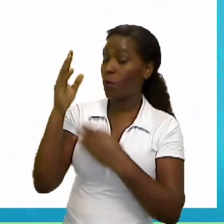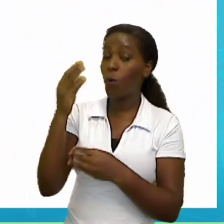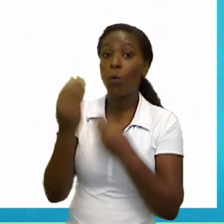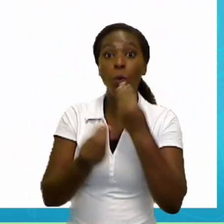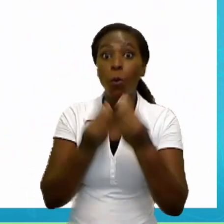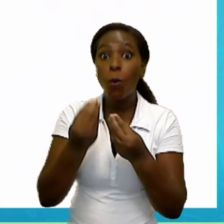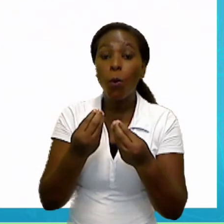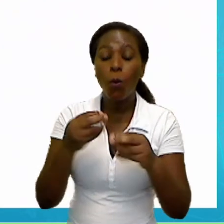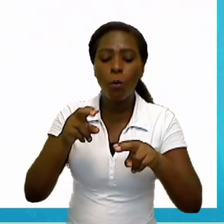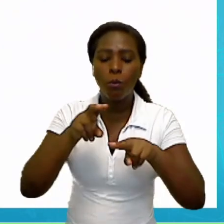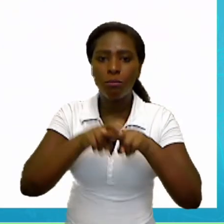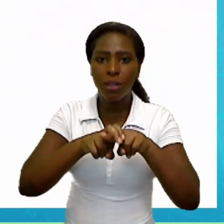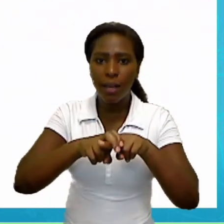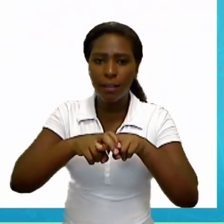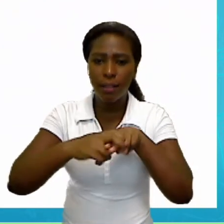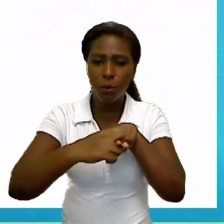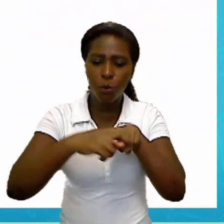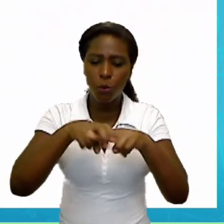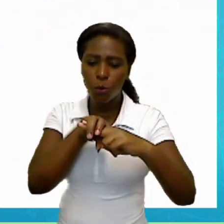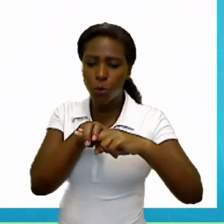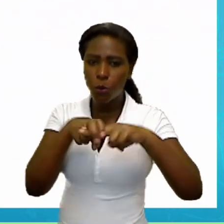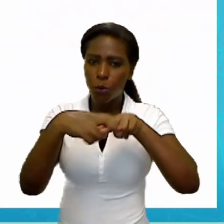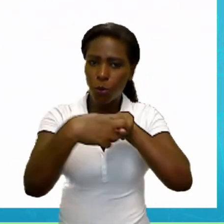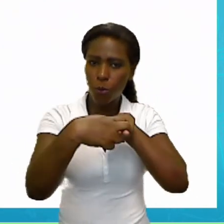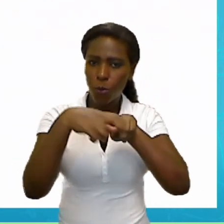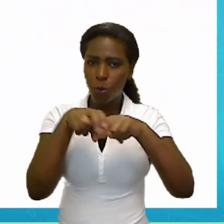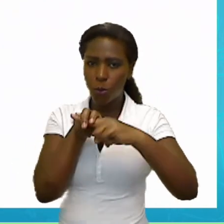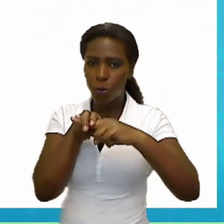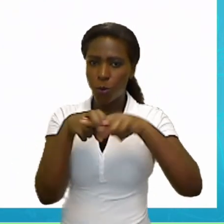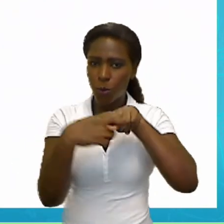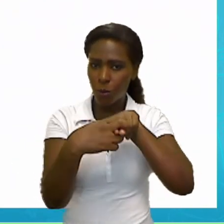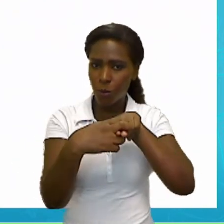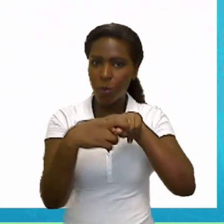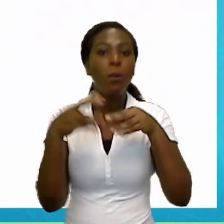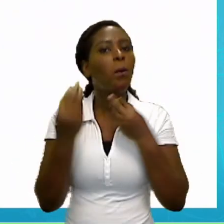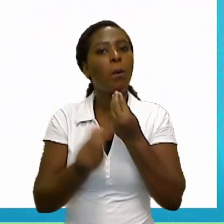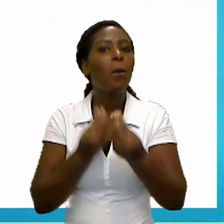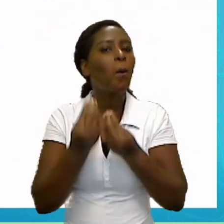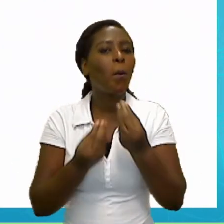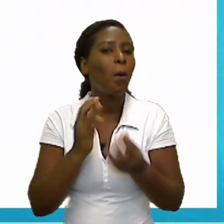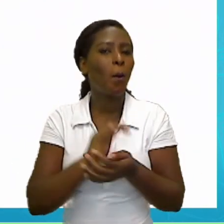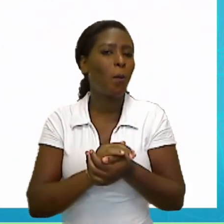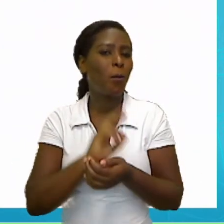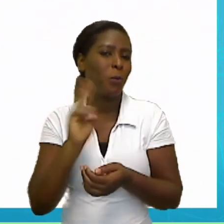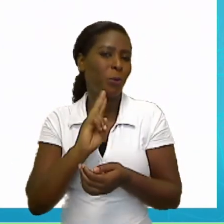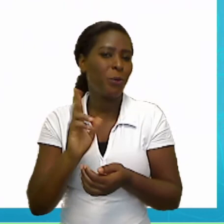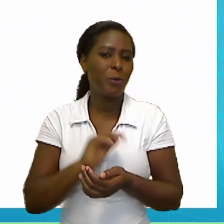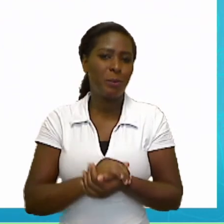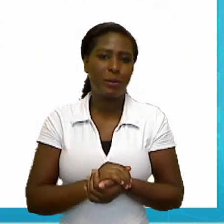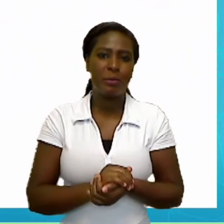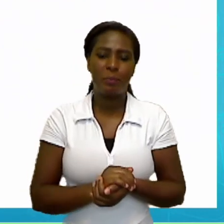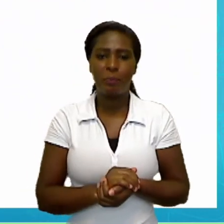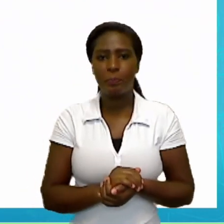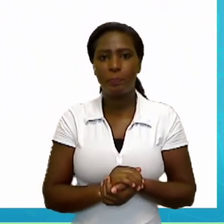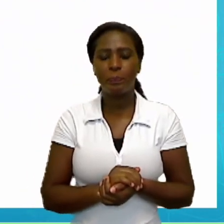Chair. Repeat. Chair. Cadeira. Ben. A lixeira.